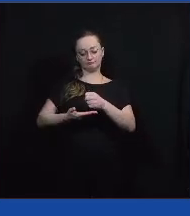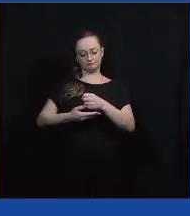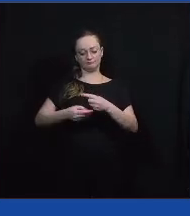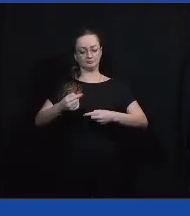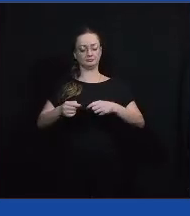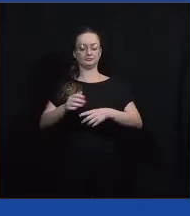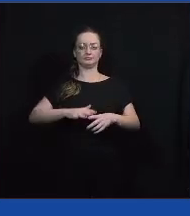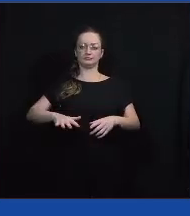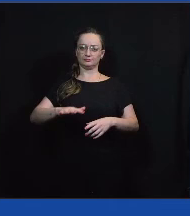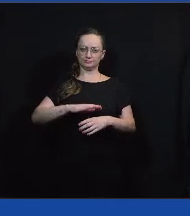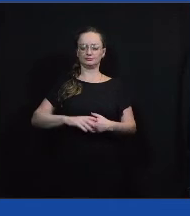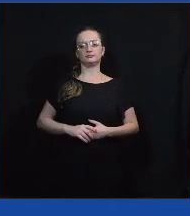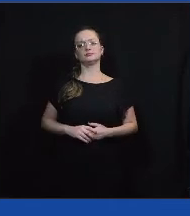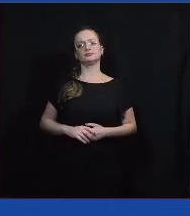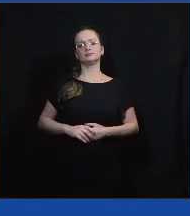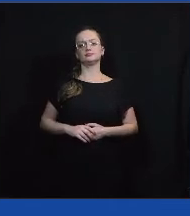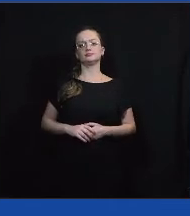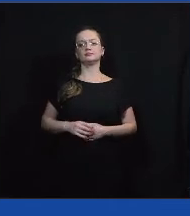pública e que